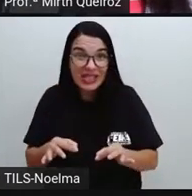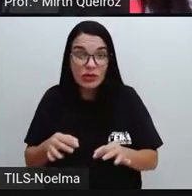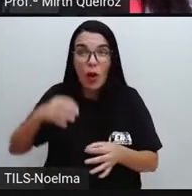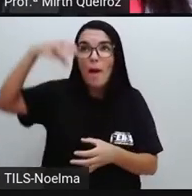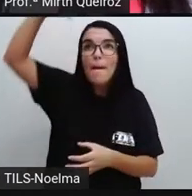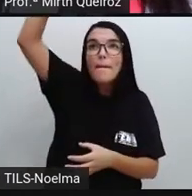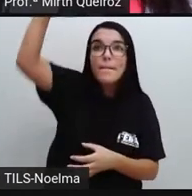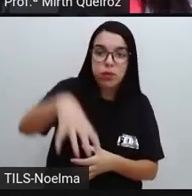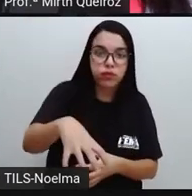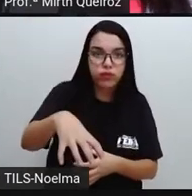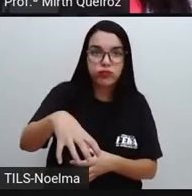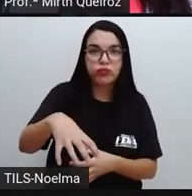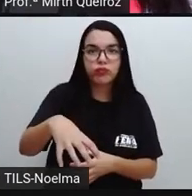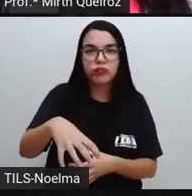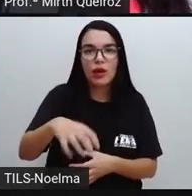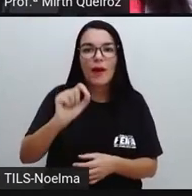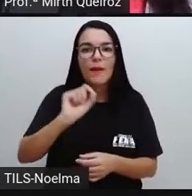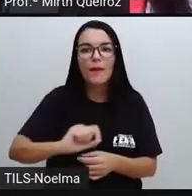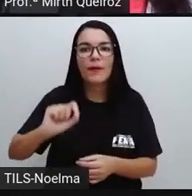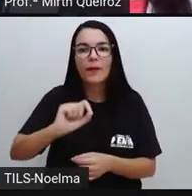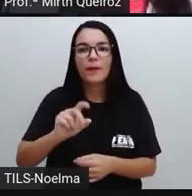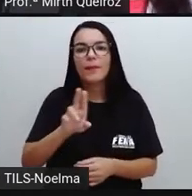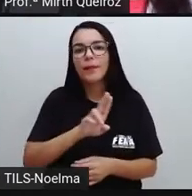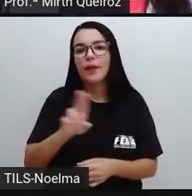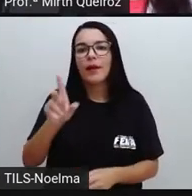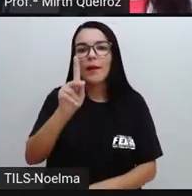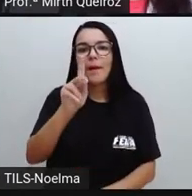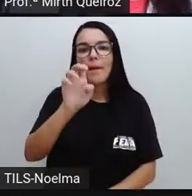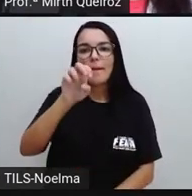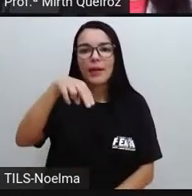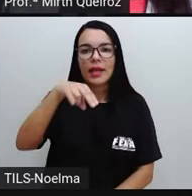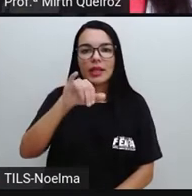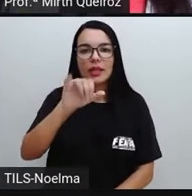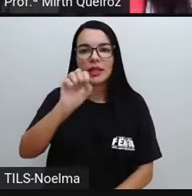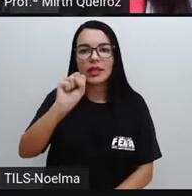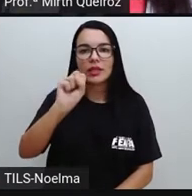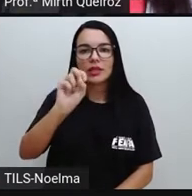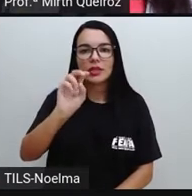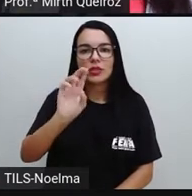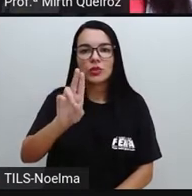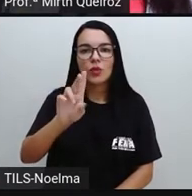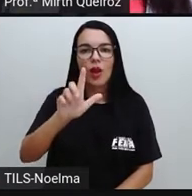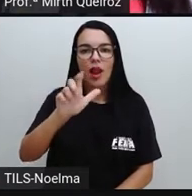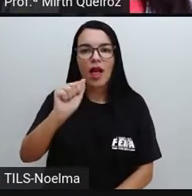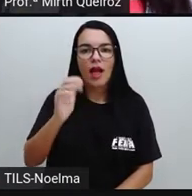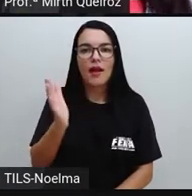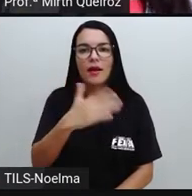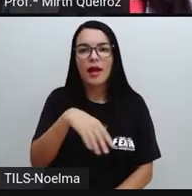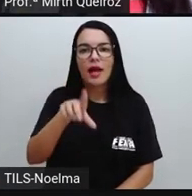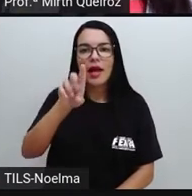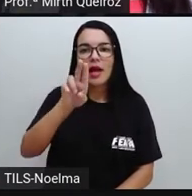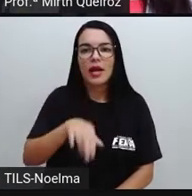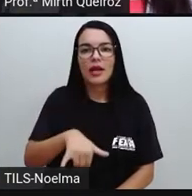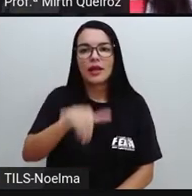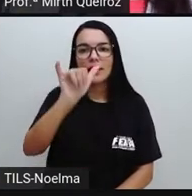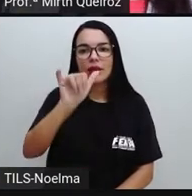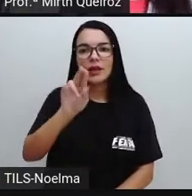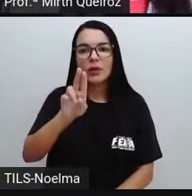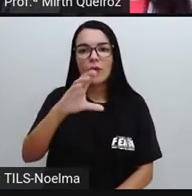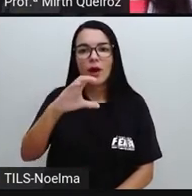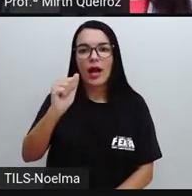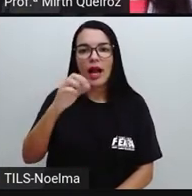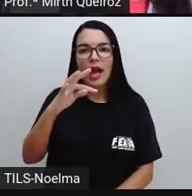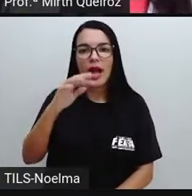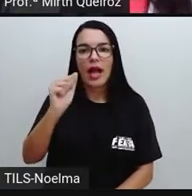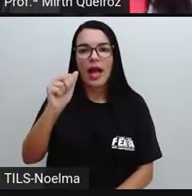península de Yucatán, no Golfo do México, isso gerou uma grande cratera na superfície da